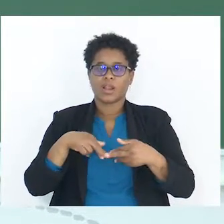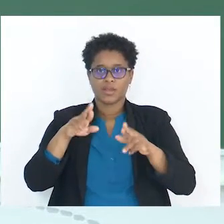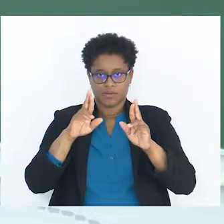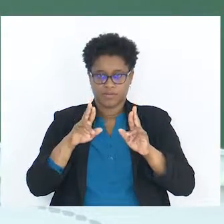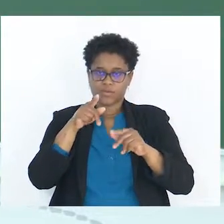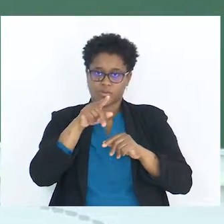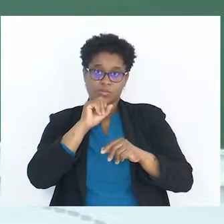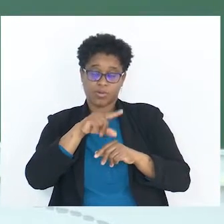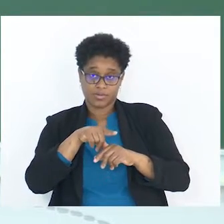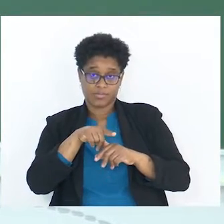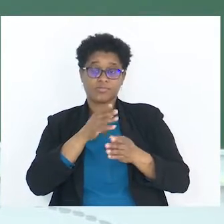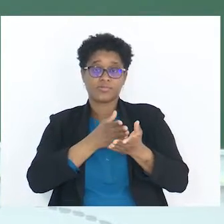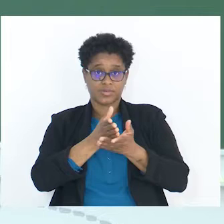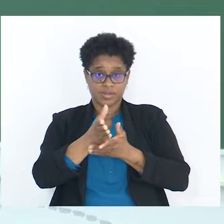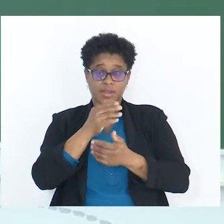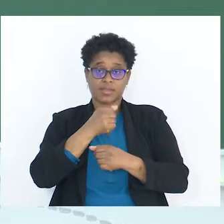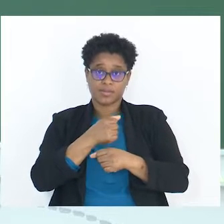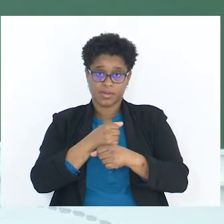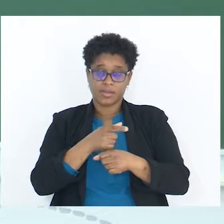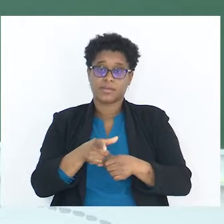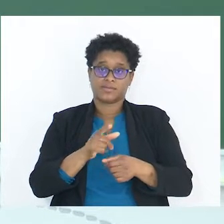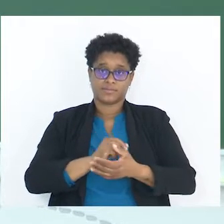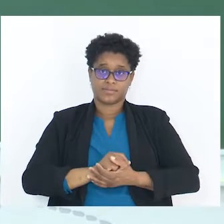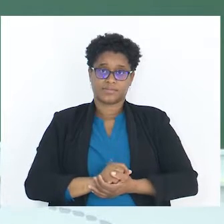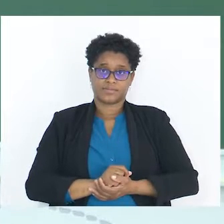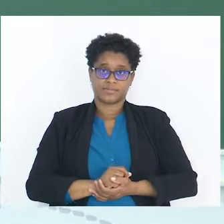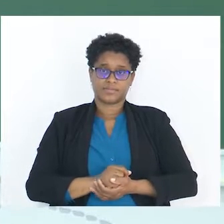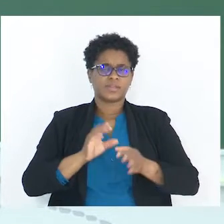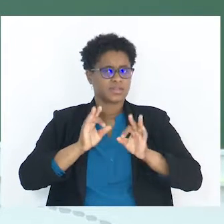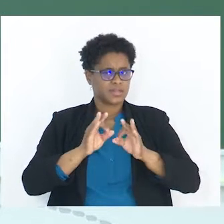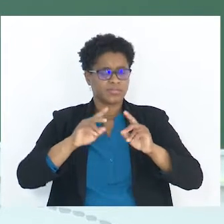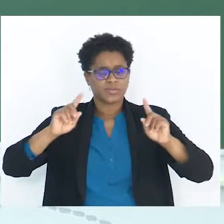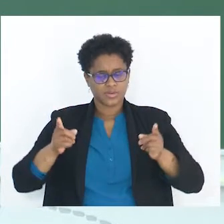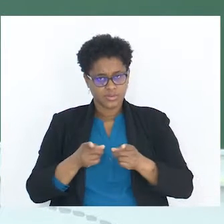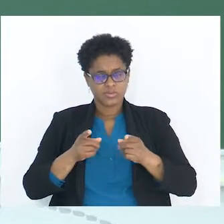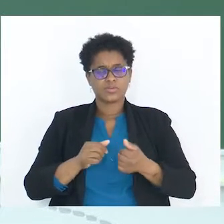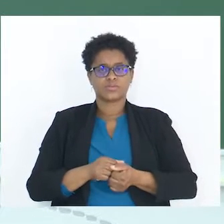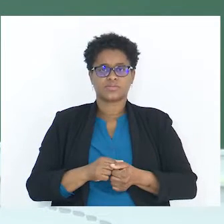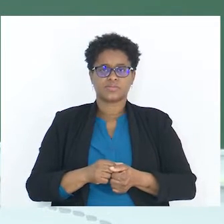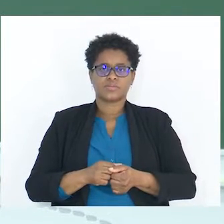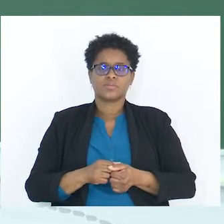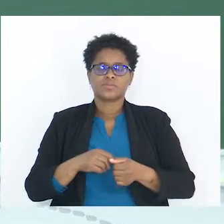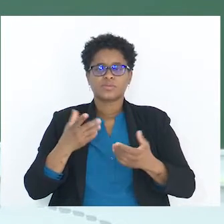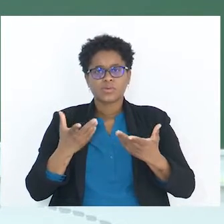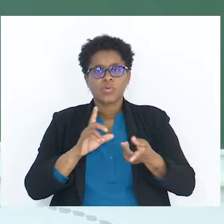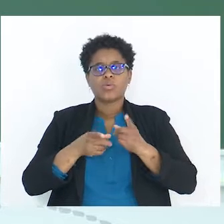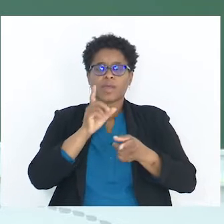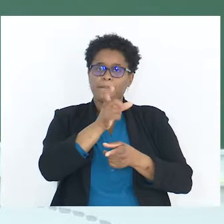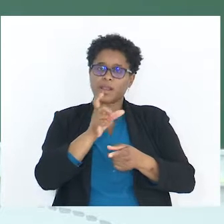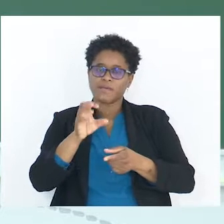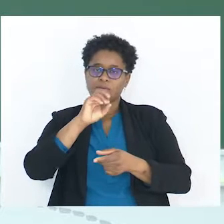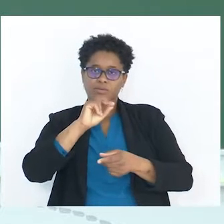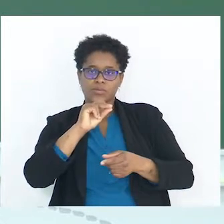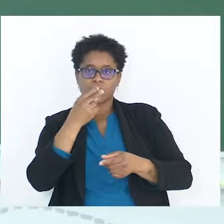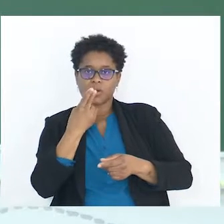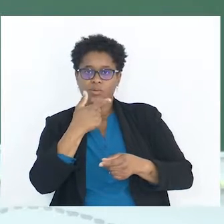algo livre, tu podes continuar a trabalhar no mesmo parágrafo. Sempre reduzindo ao máximo aquilo que é